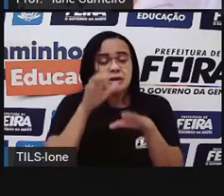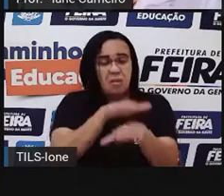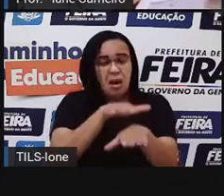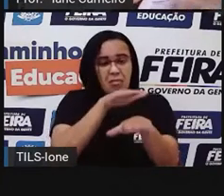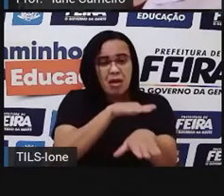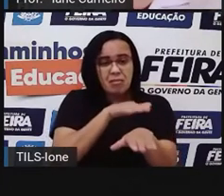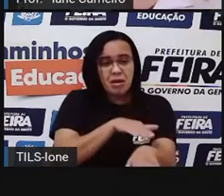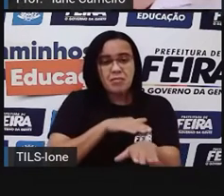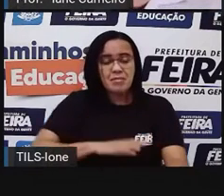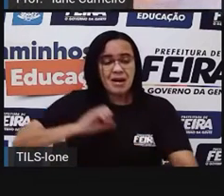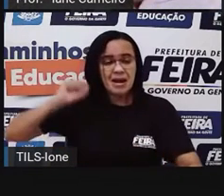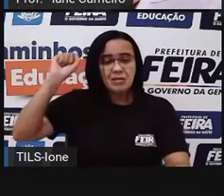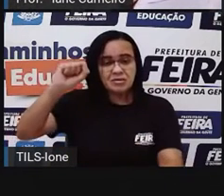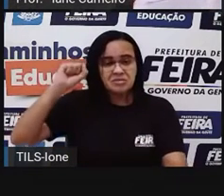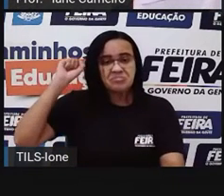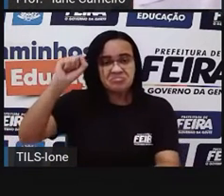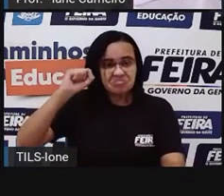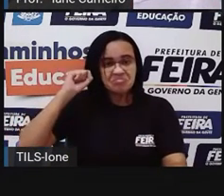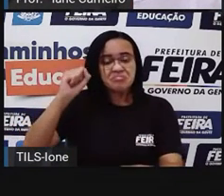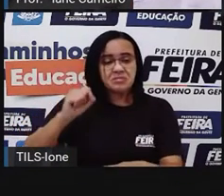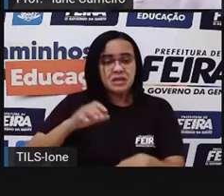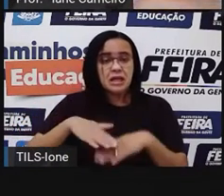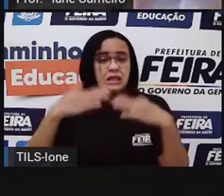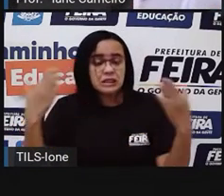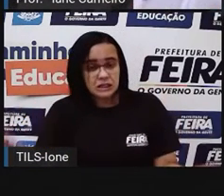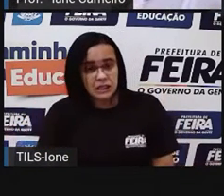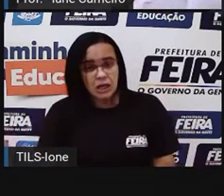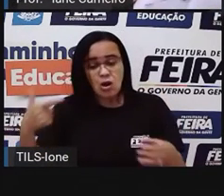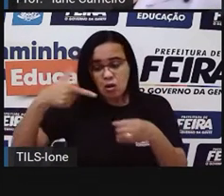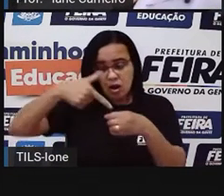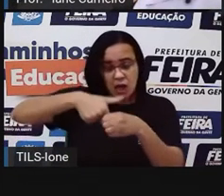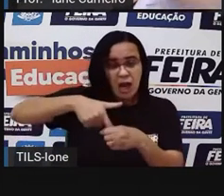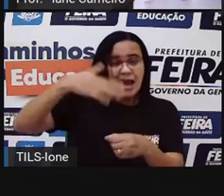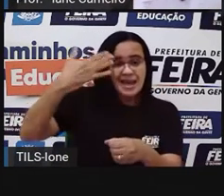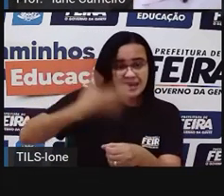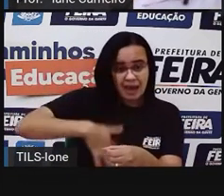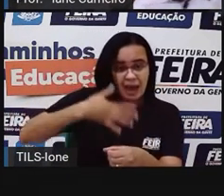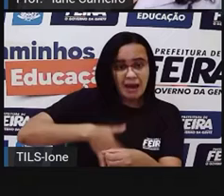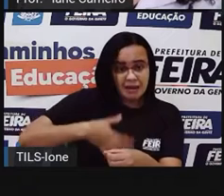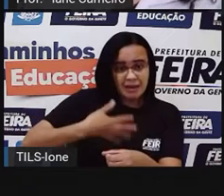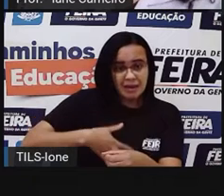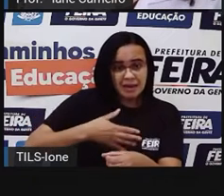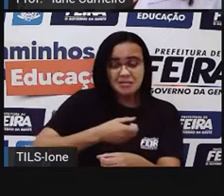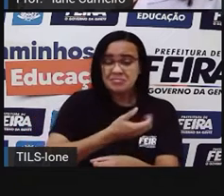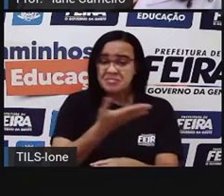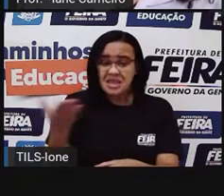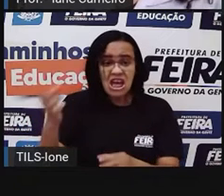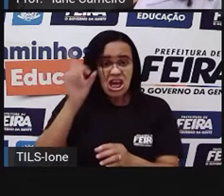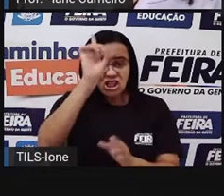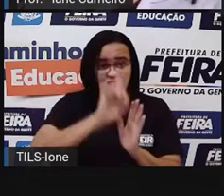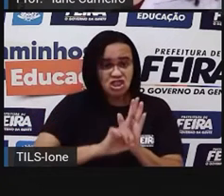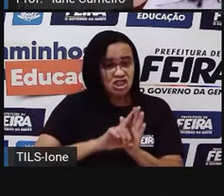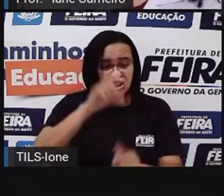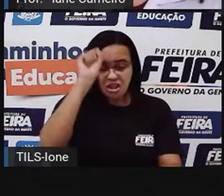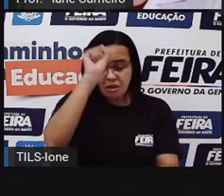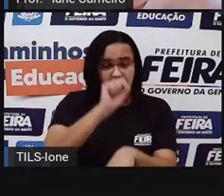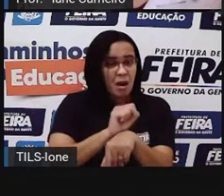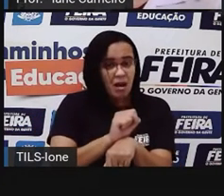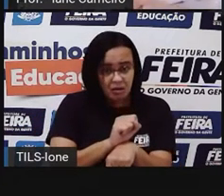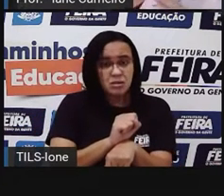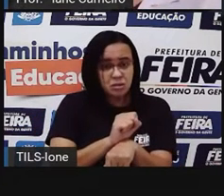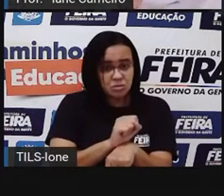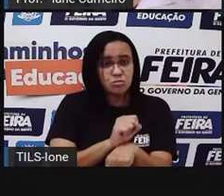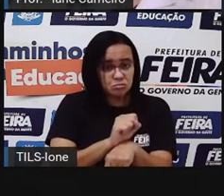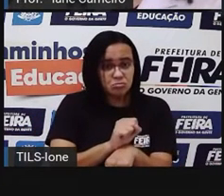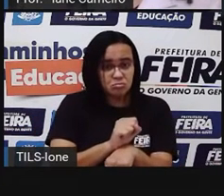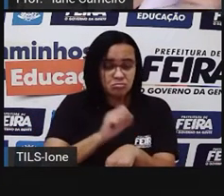gasolina, do diesel, afetou os caminhoneiros. E o direito que os caminhoneiros têm de fazer greve, né? Afetou